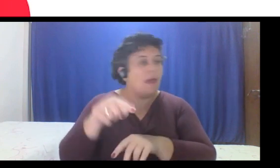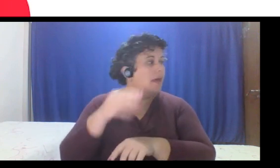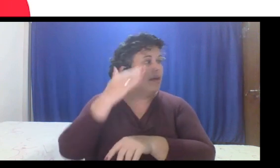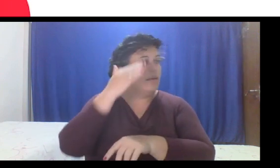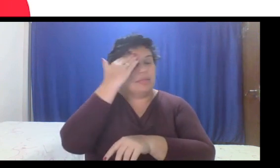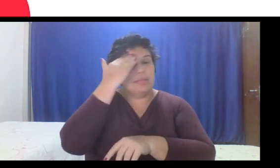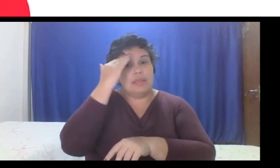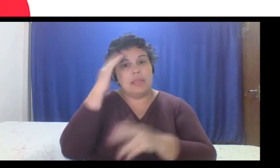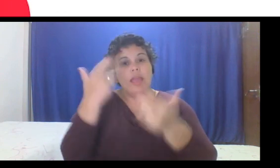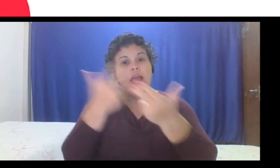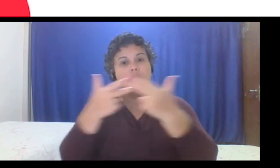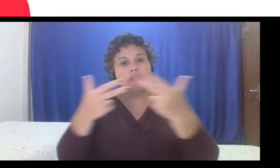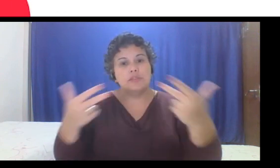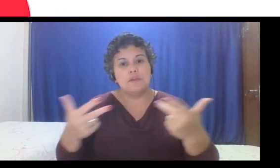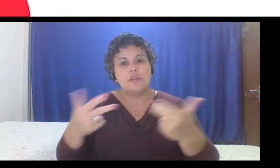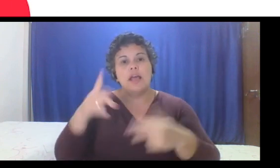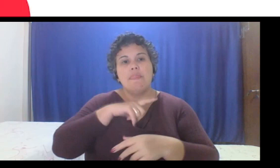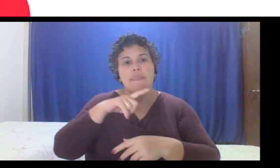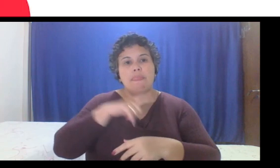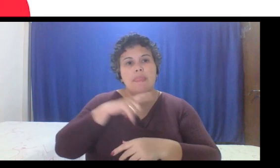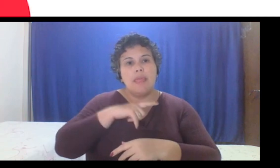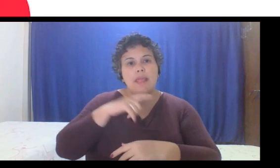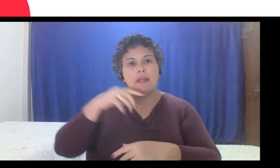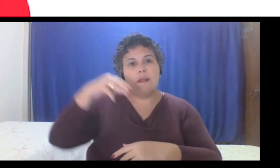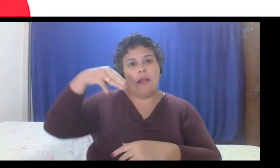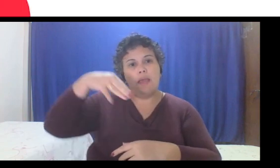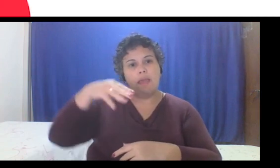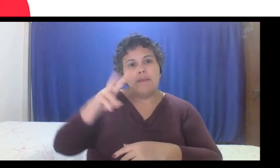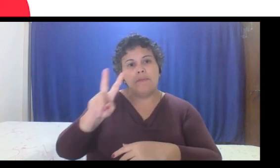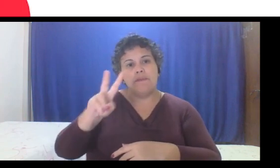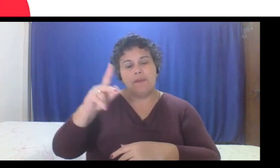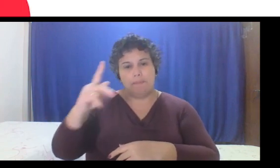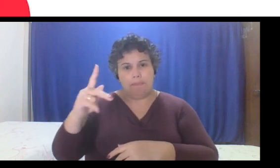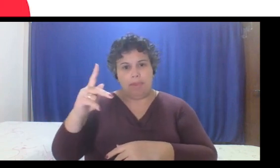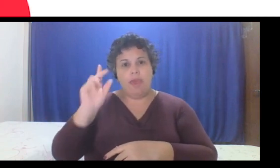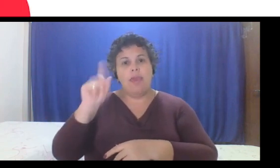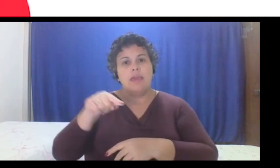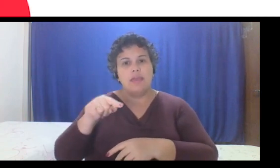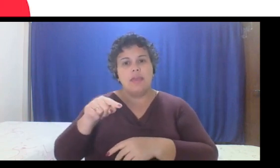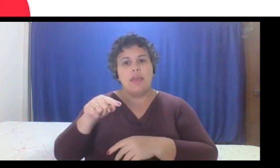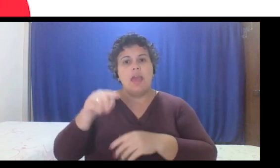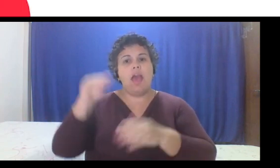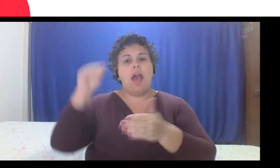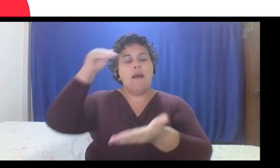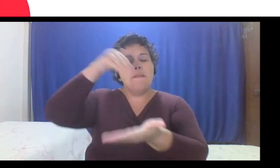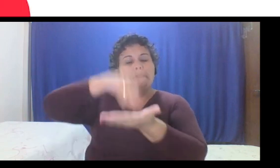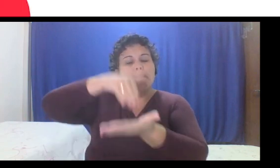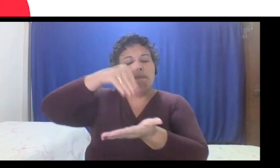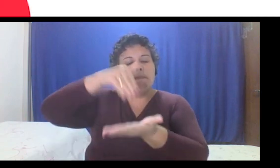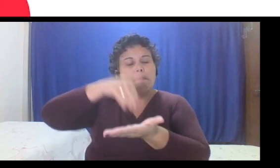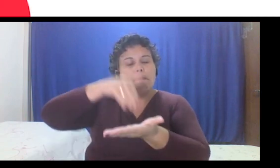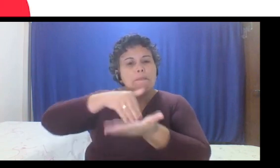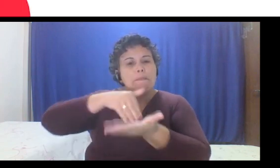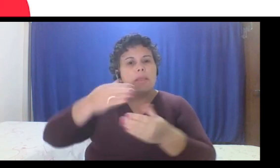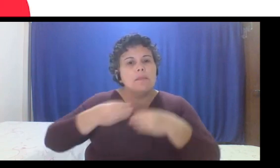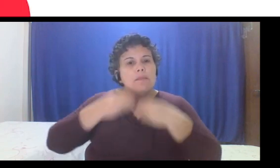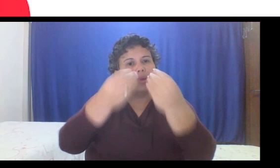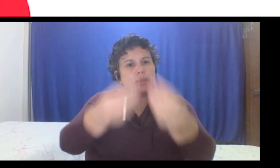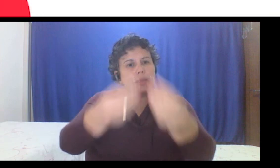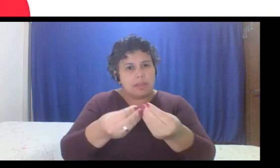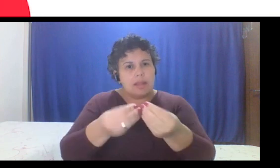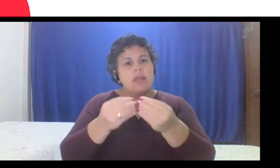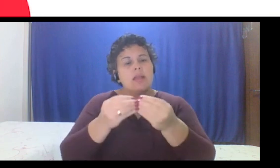tem um MVP, que é a mínima entrega, né, a menor entrega possível, ou viável em relação ao